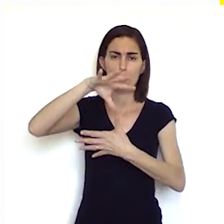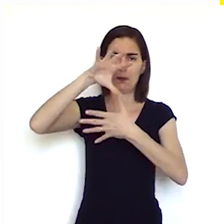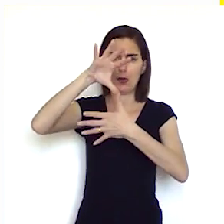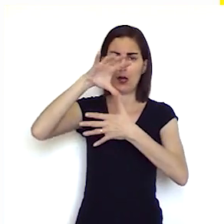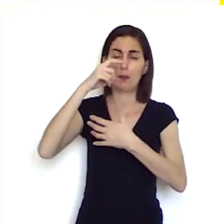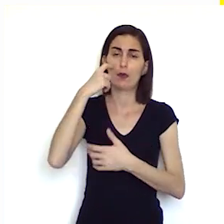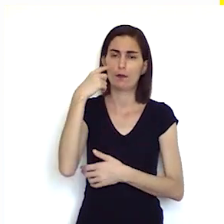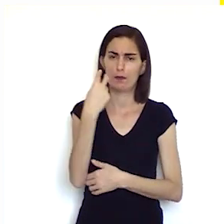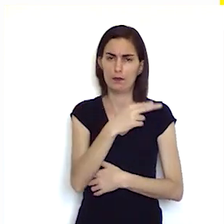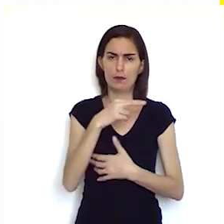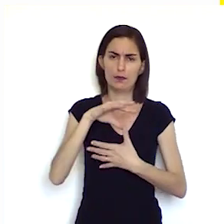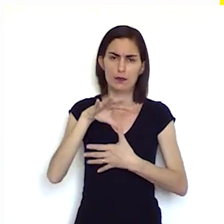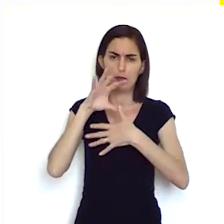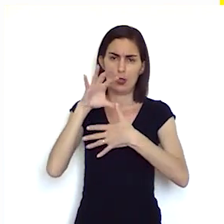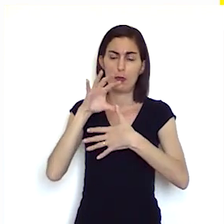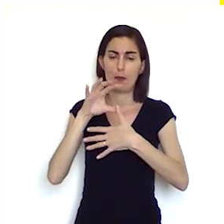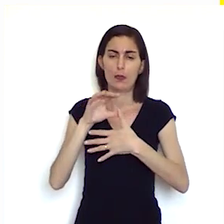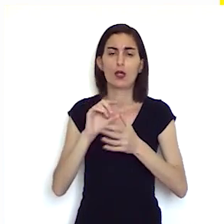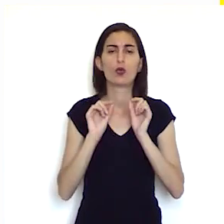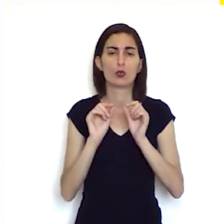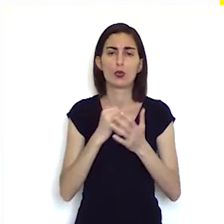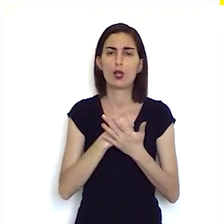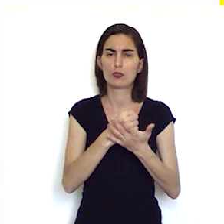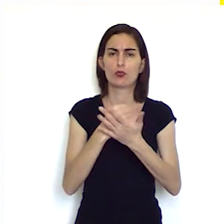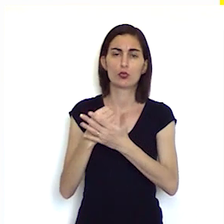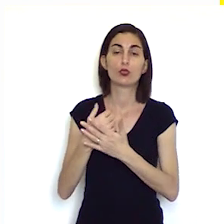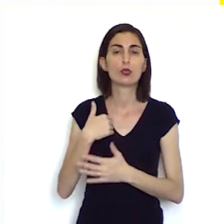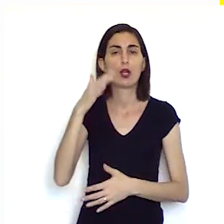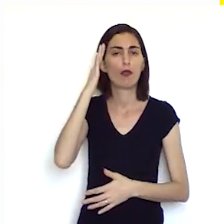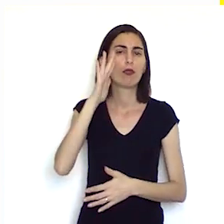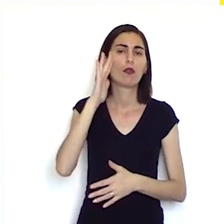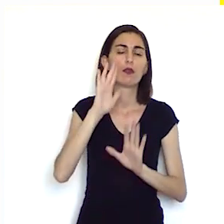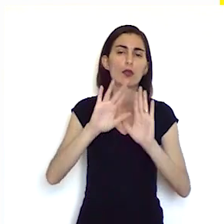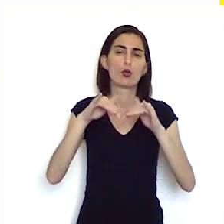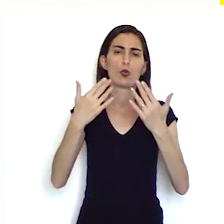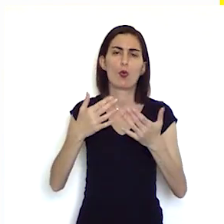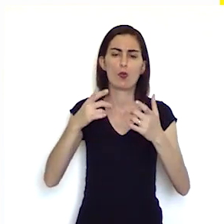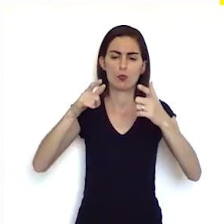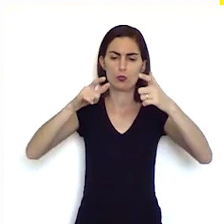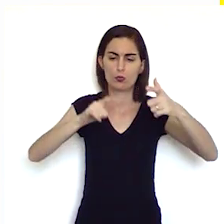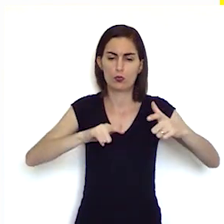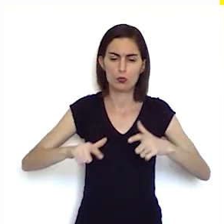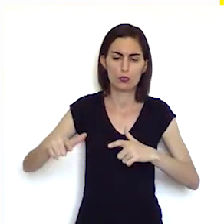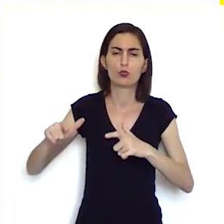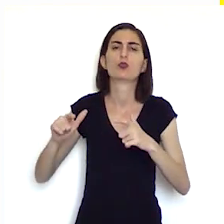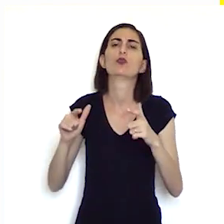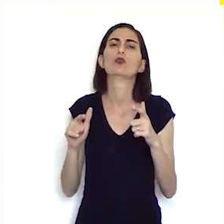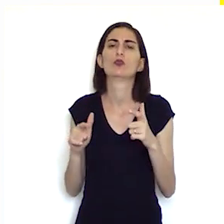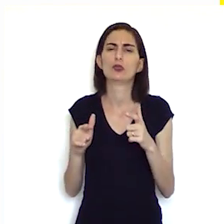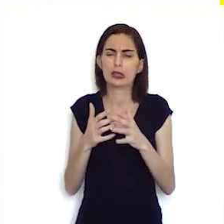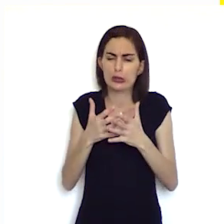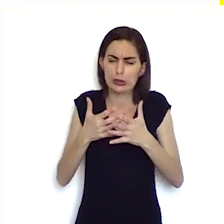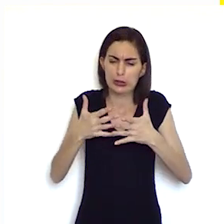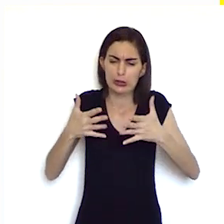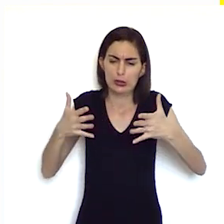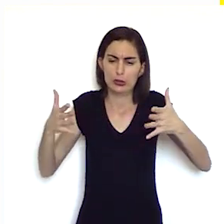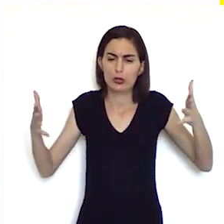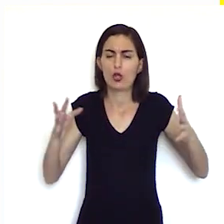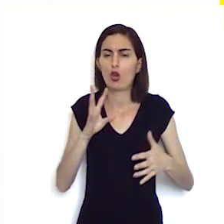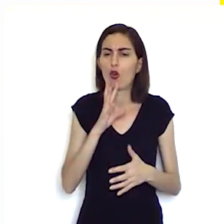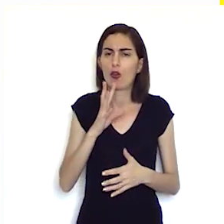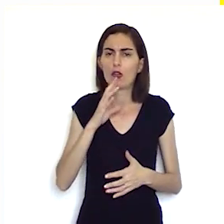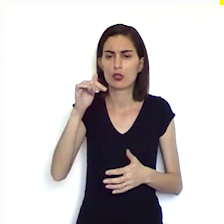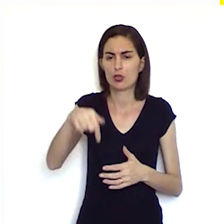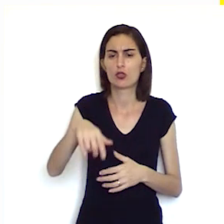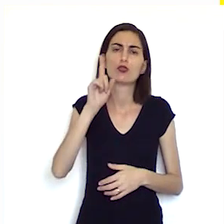mapas e esses mapas eles vão ajudar a gente a compreender qual era o território daquele imenso território que